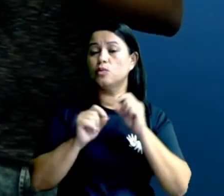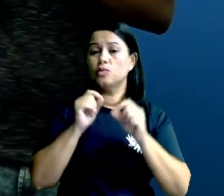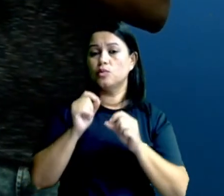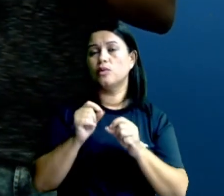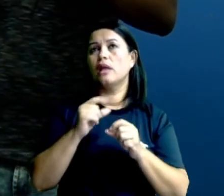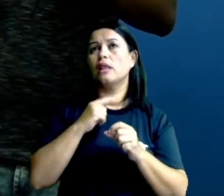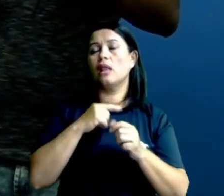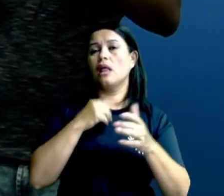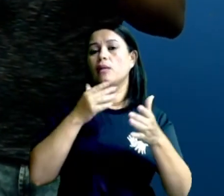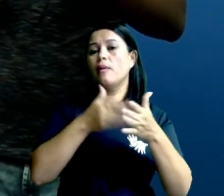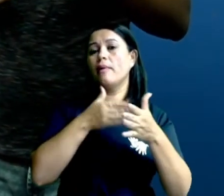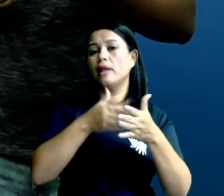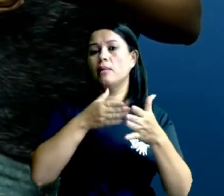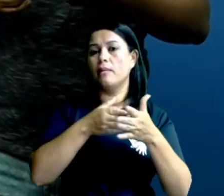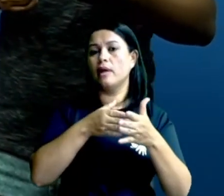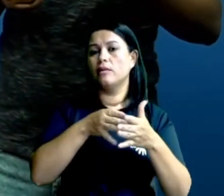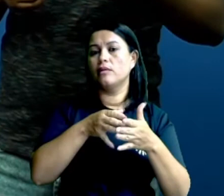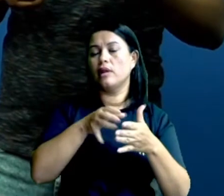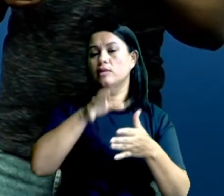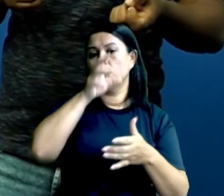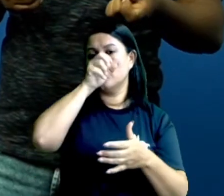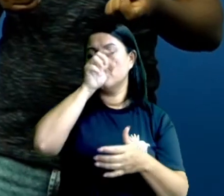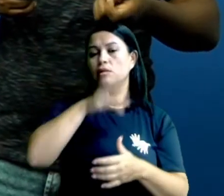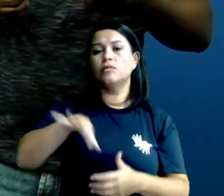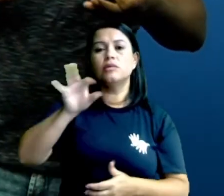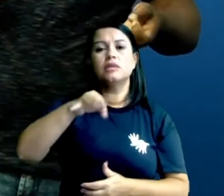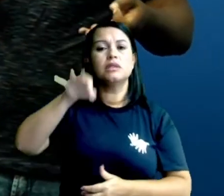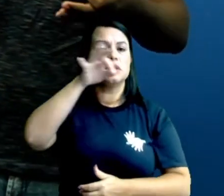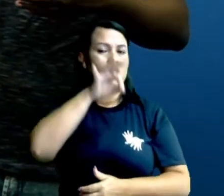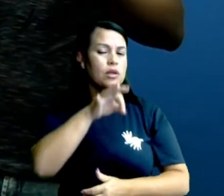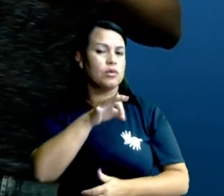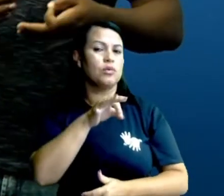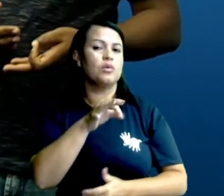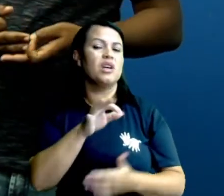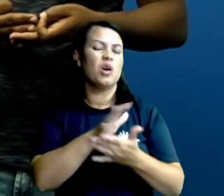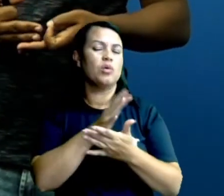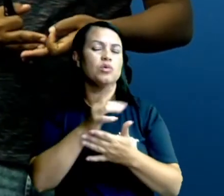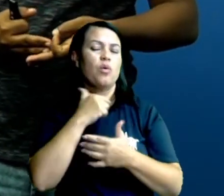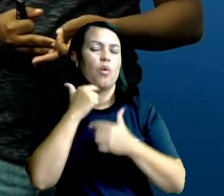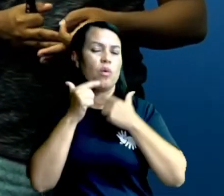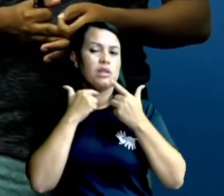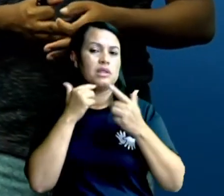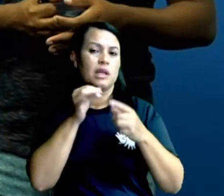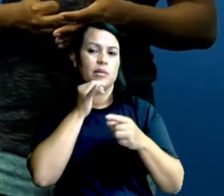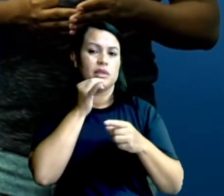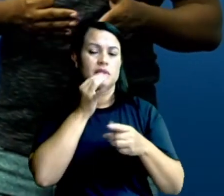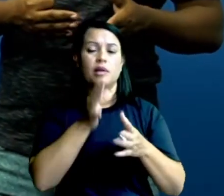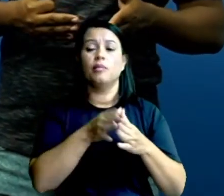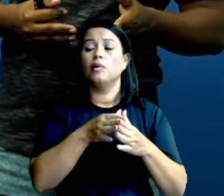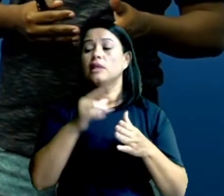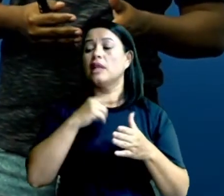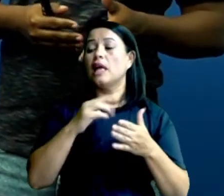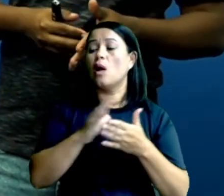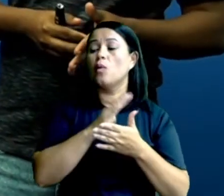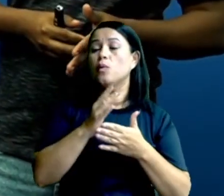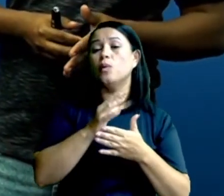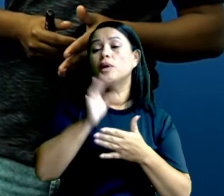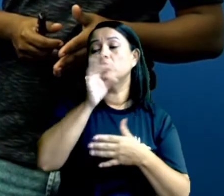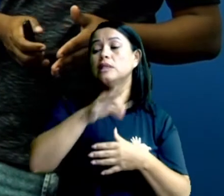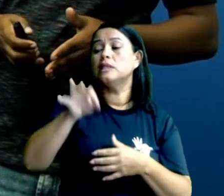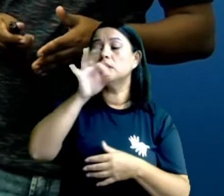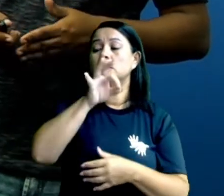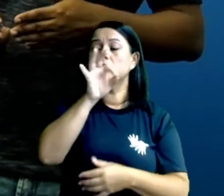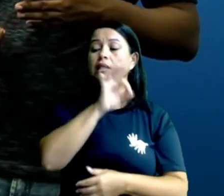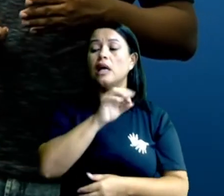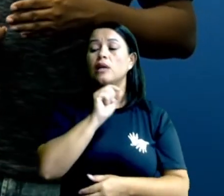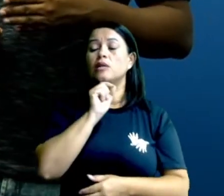impedimento da respiração dos insetos. Assim, nós conseguimos nos livrar deles. Muitos insetos, pessoal, são